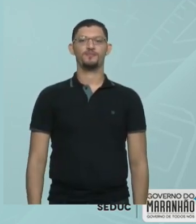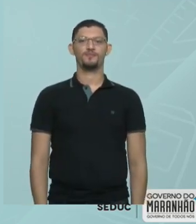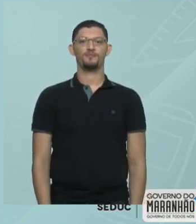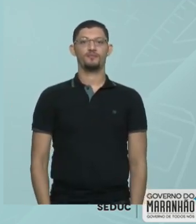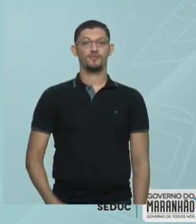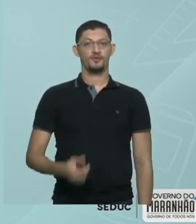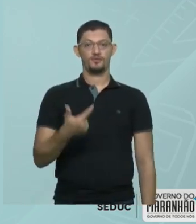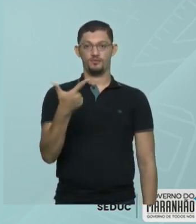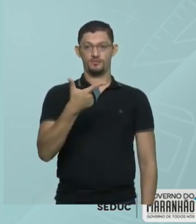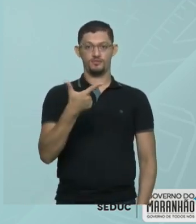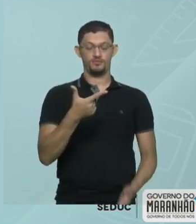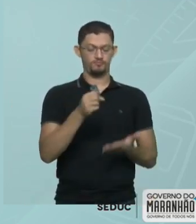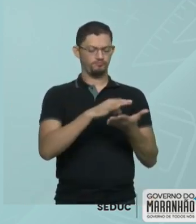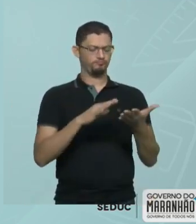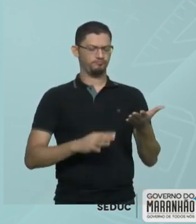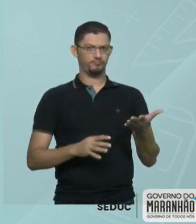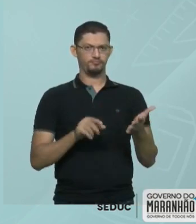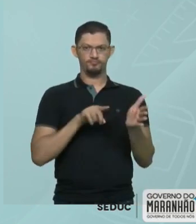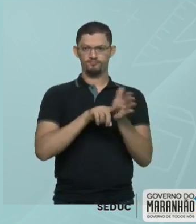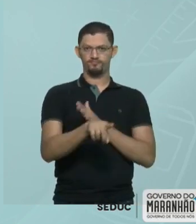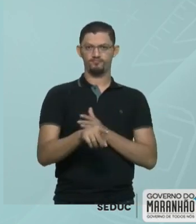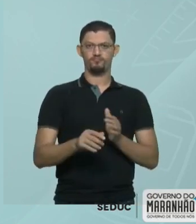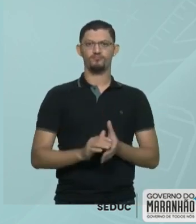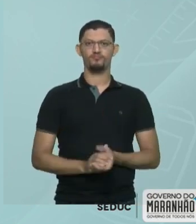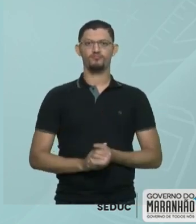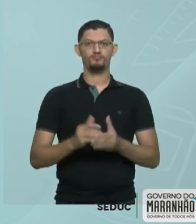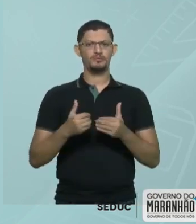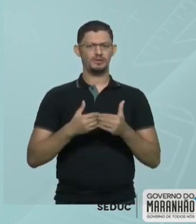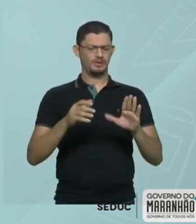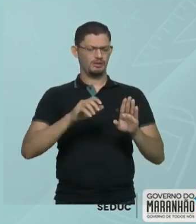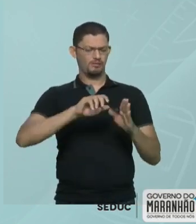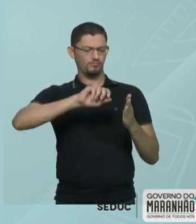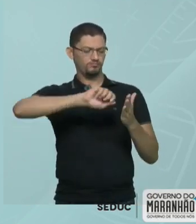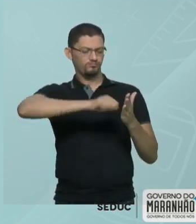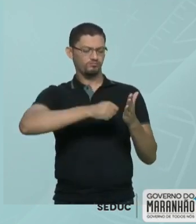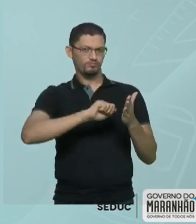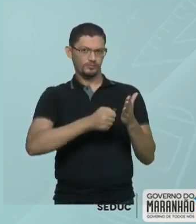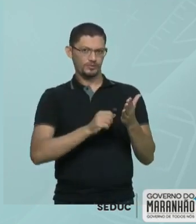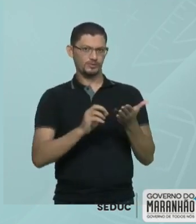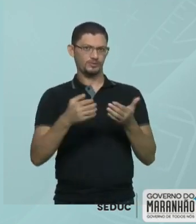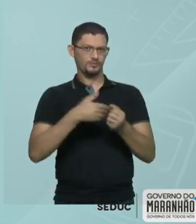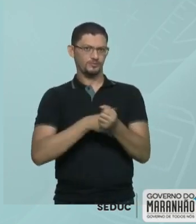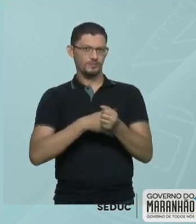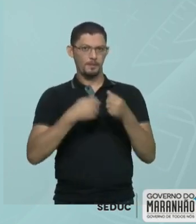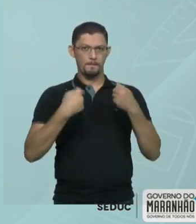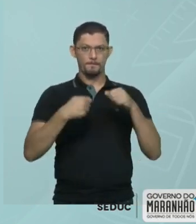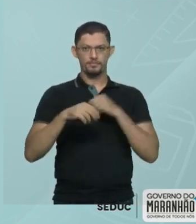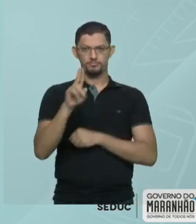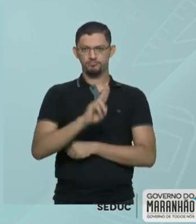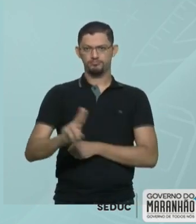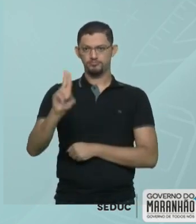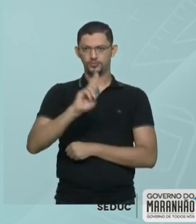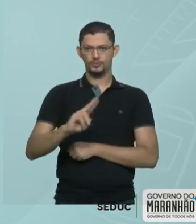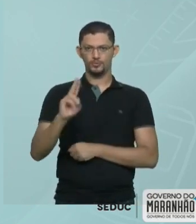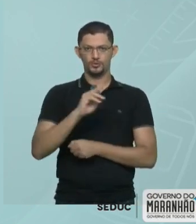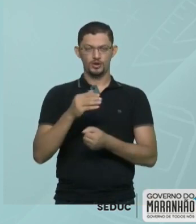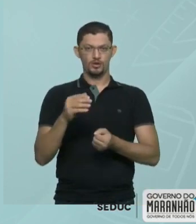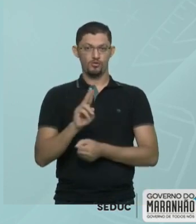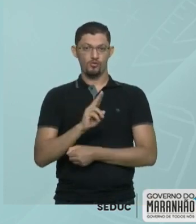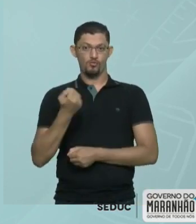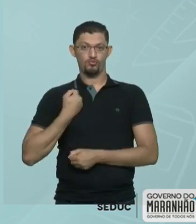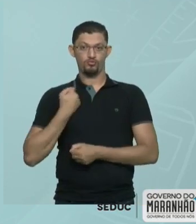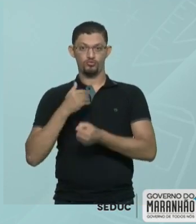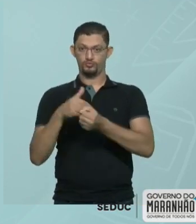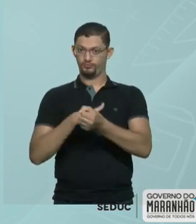Na segunda questão fala assim. Para abrir o cofre de sua casa, Glória precisa usar uma senha, que é